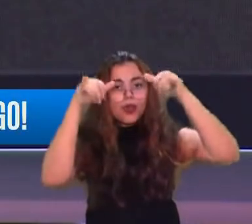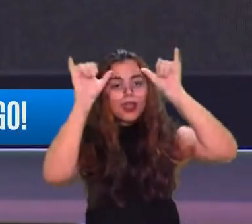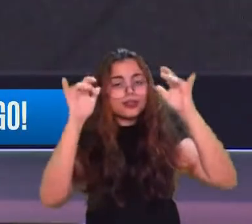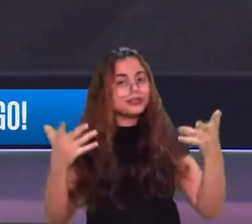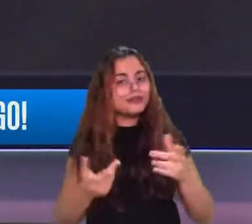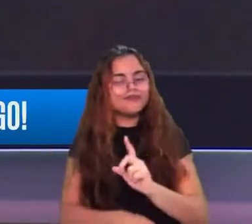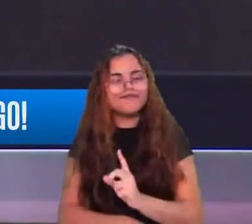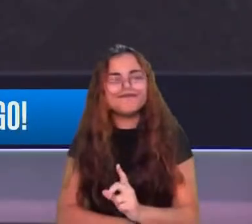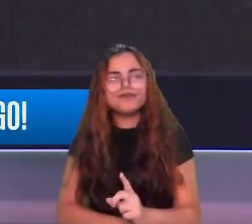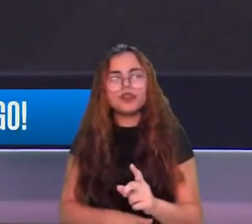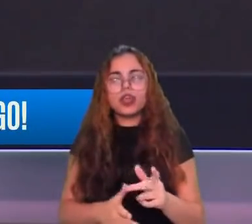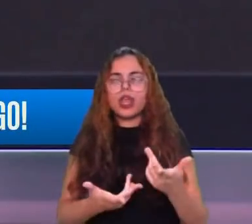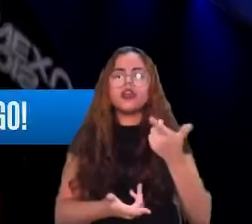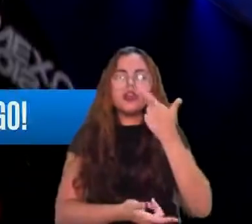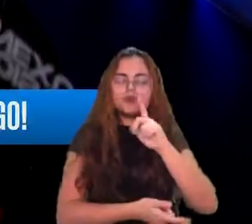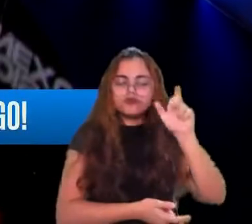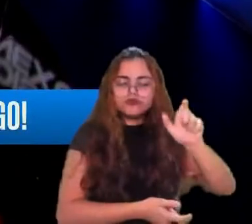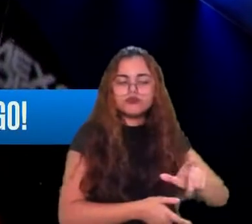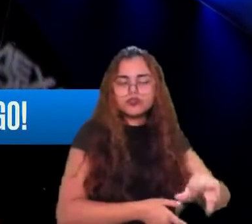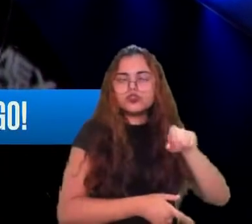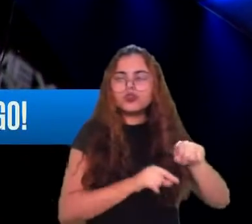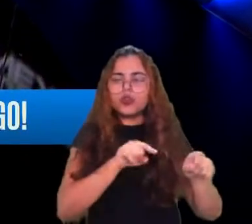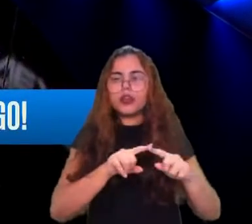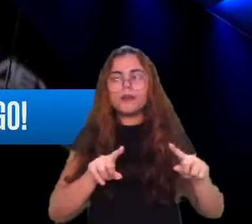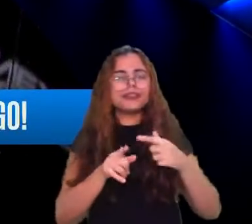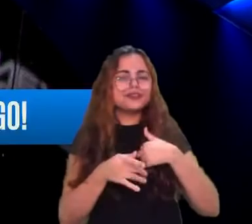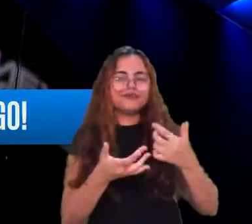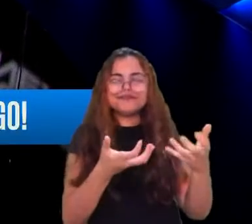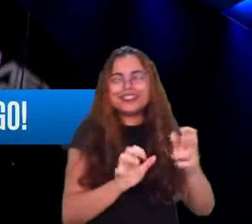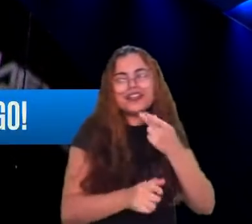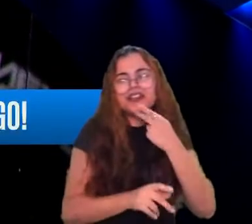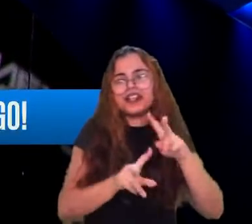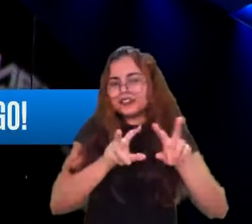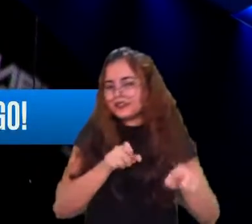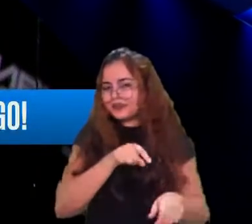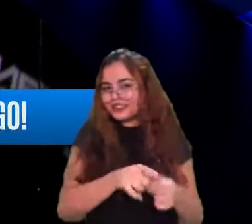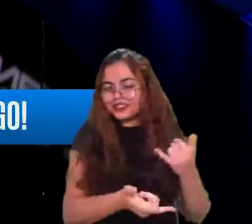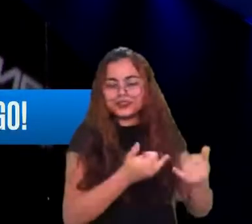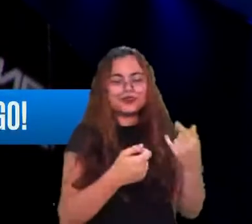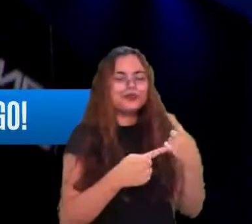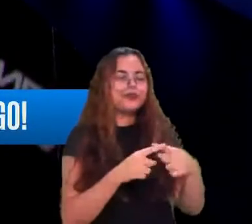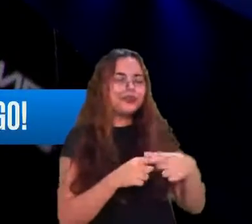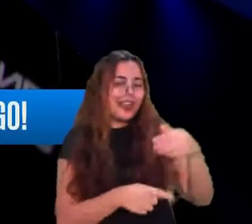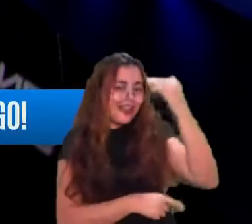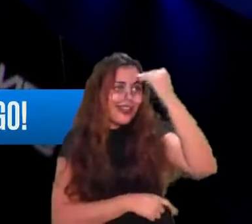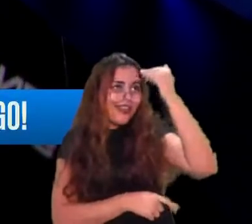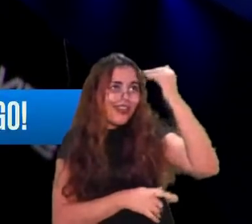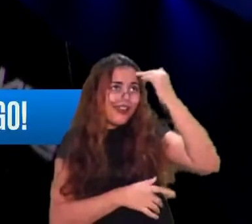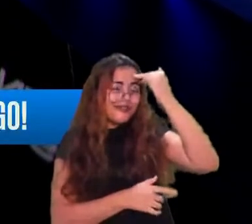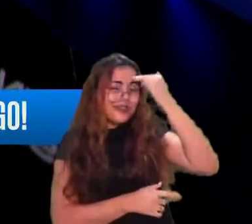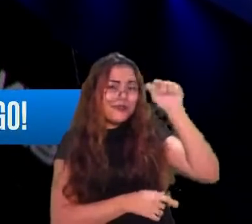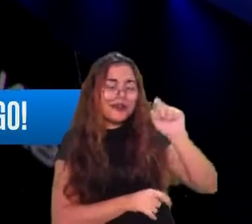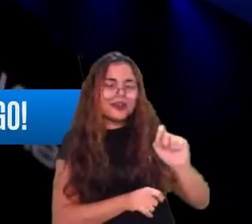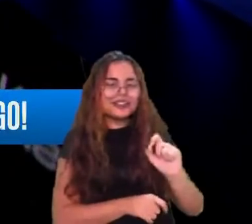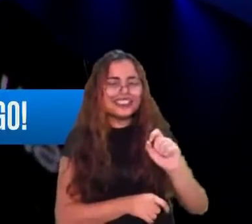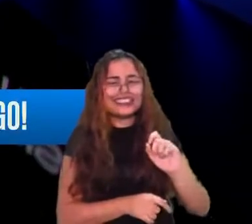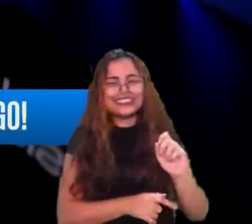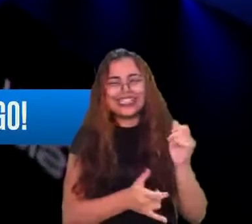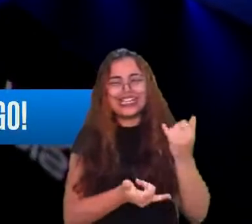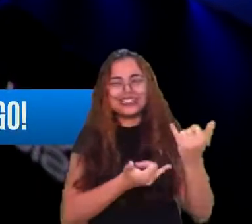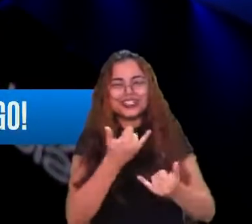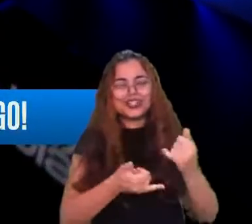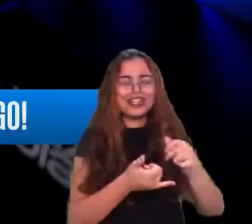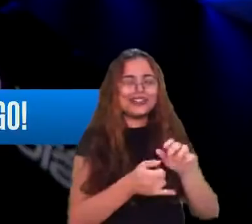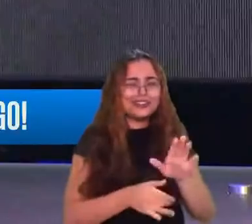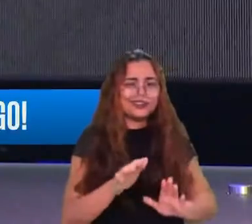mas eu gostaria de não falar desse jogo porque ainda estou na memória com a jogada do Uti do Crashão. Ah, e a repórter pela Uti foi esquisita, né? Não falar